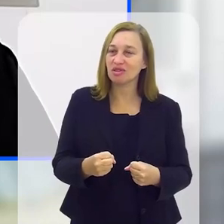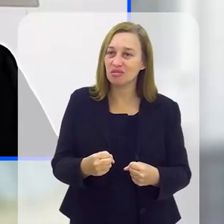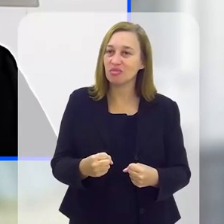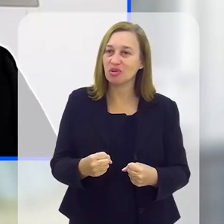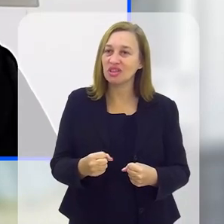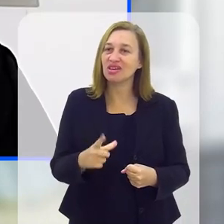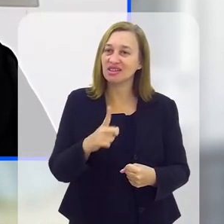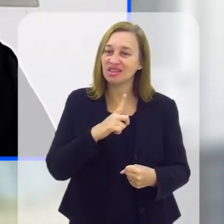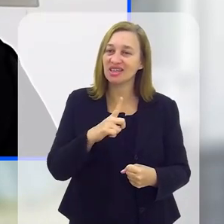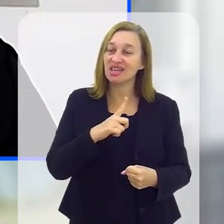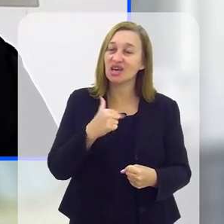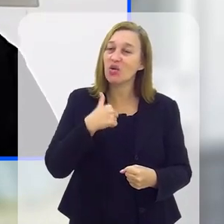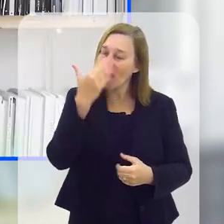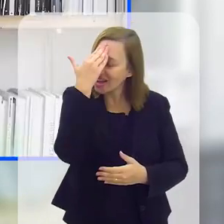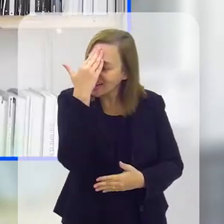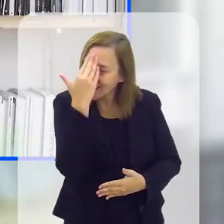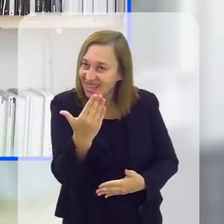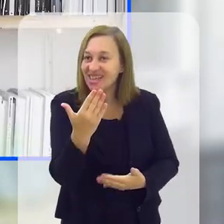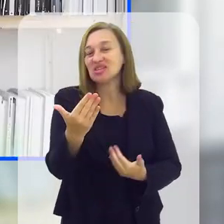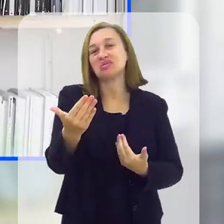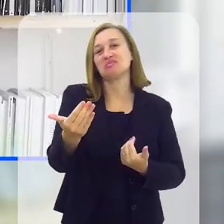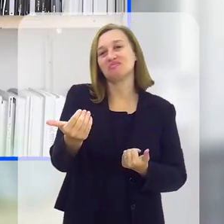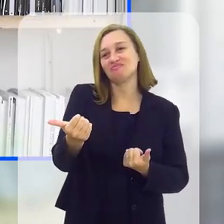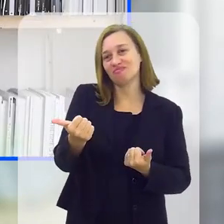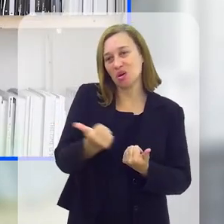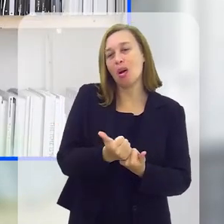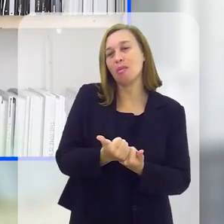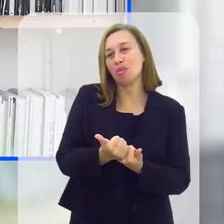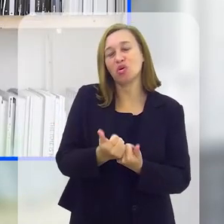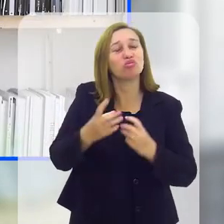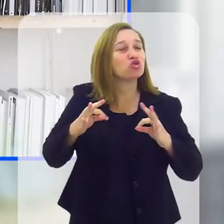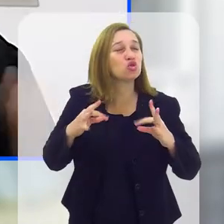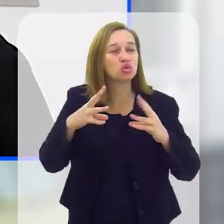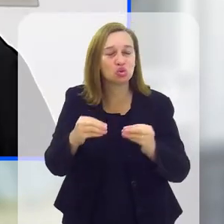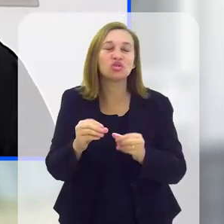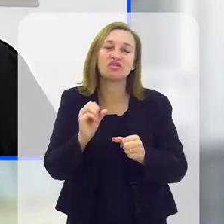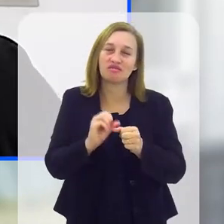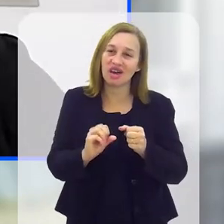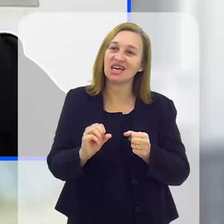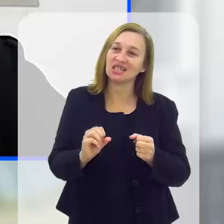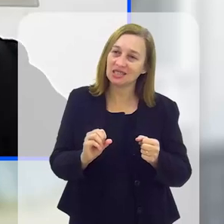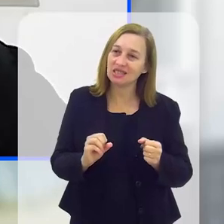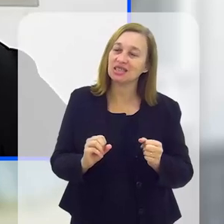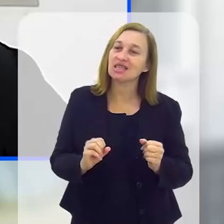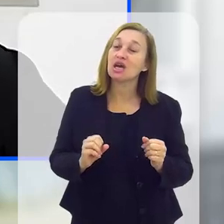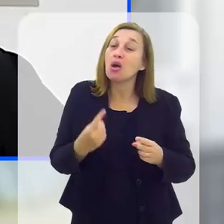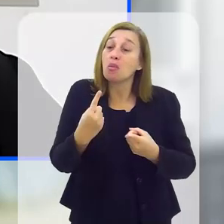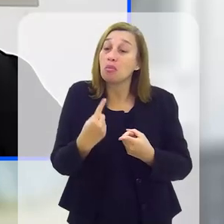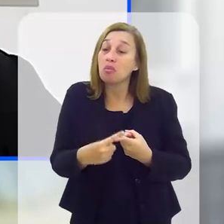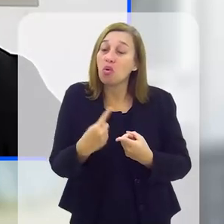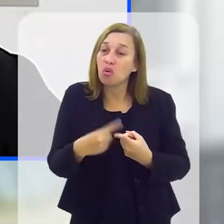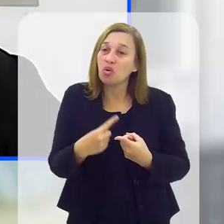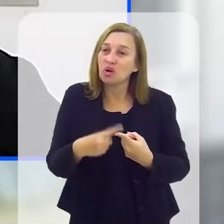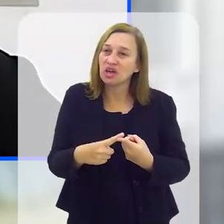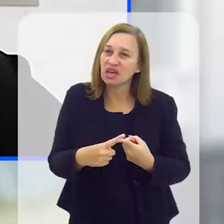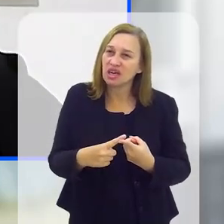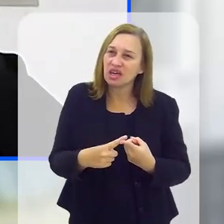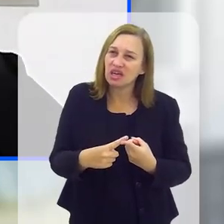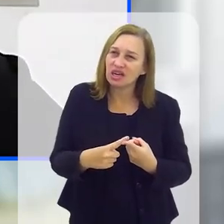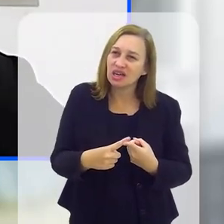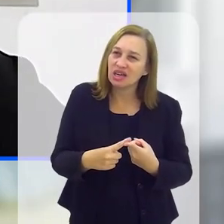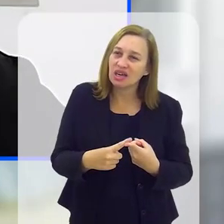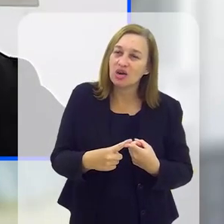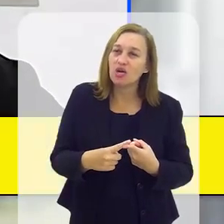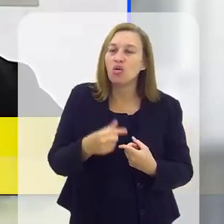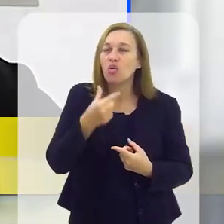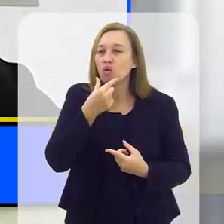e sou muito grata a ele pela ajuda de tudo que ele faz, porque os